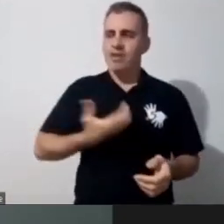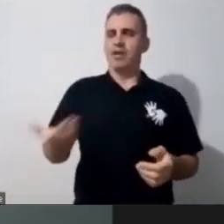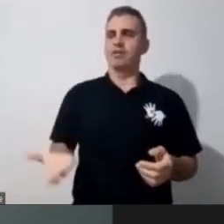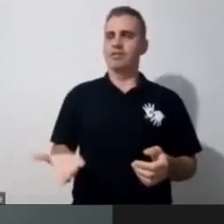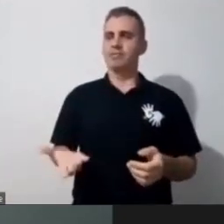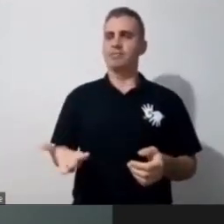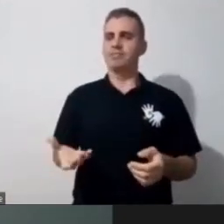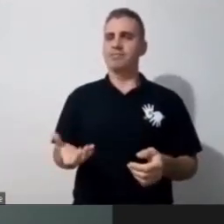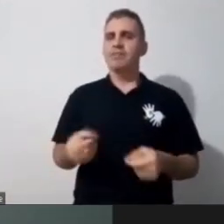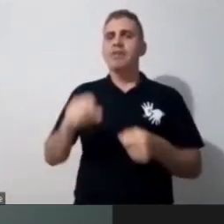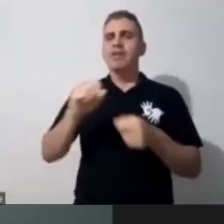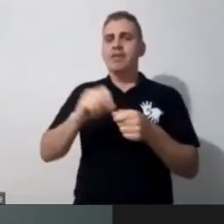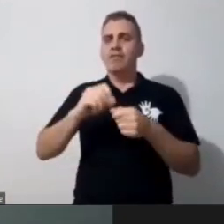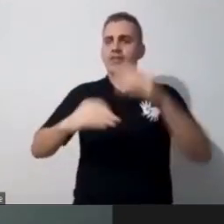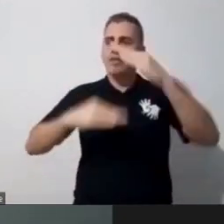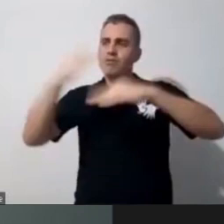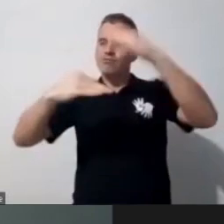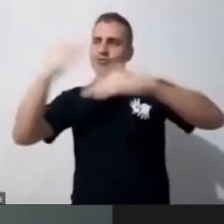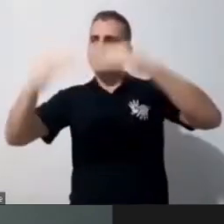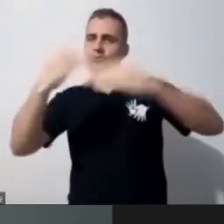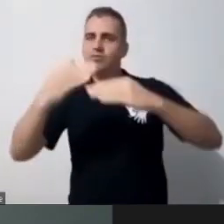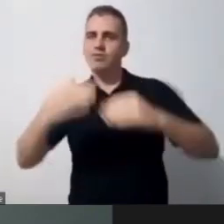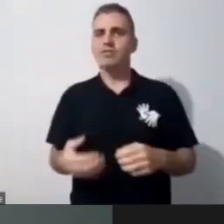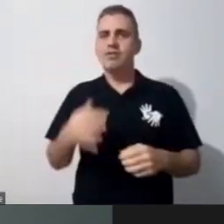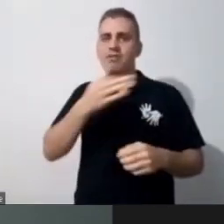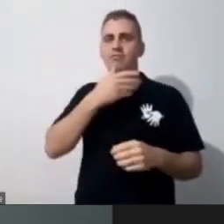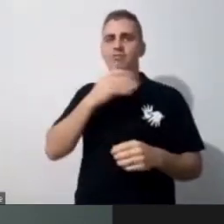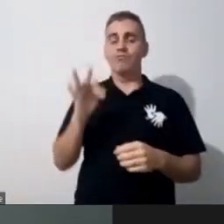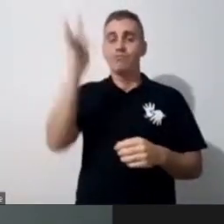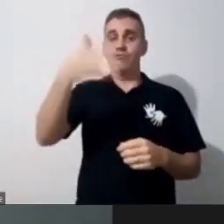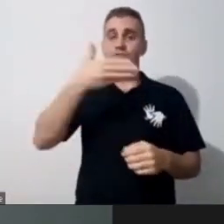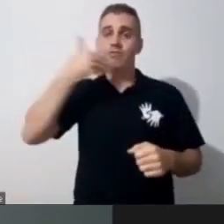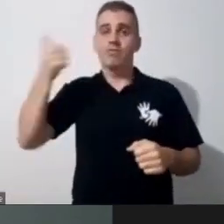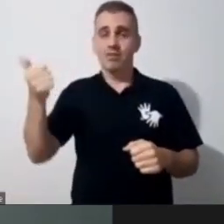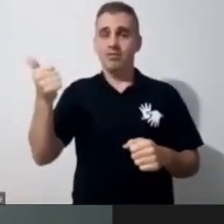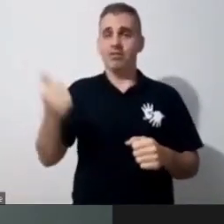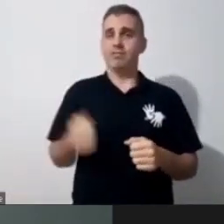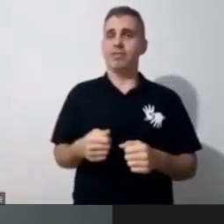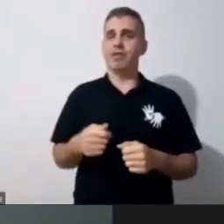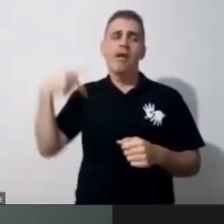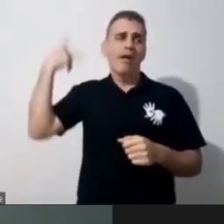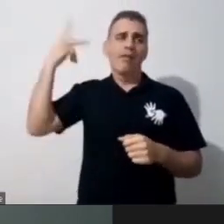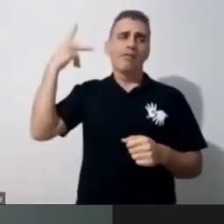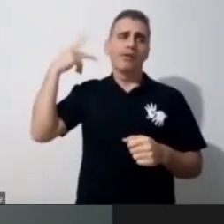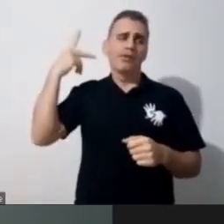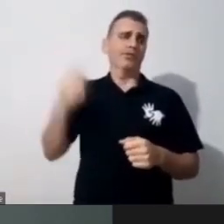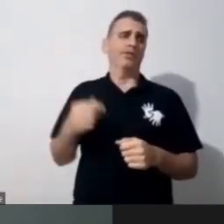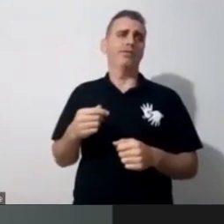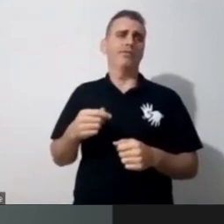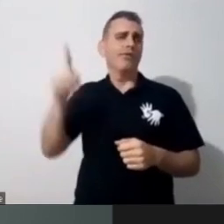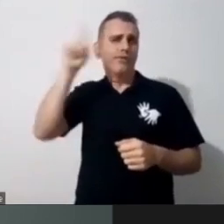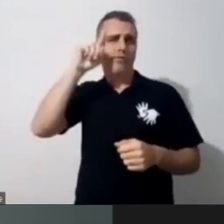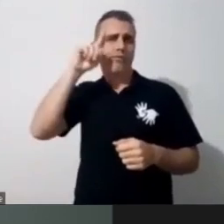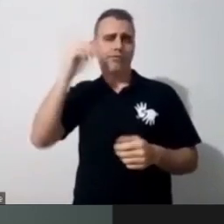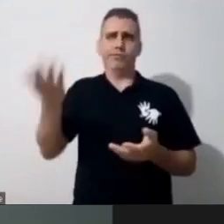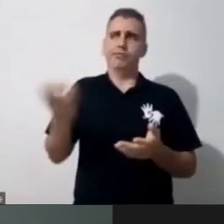construção, né, políticas públicas a gente faz todos os dias, né, enquanto pessoa, sonhar por